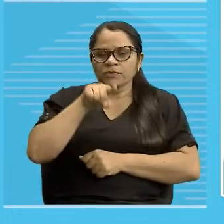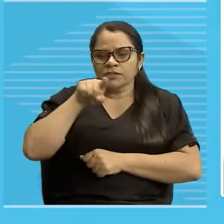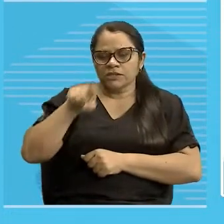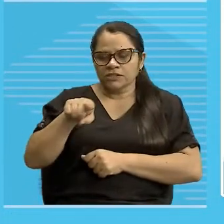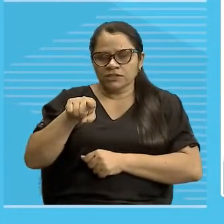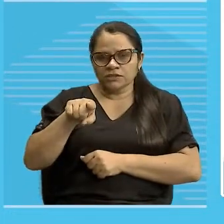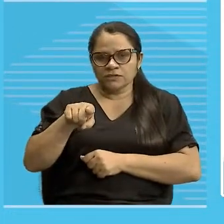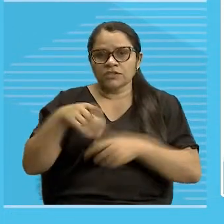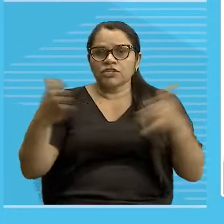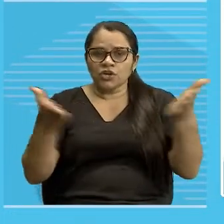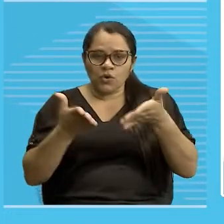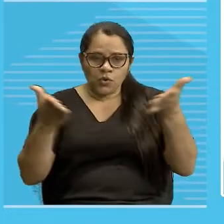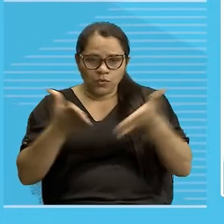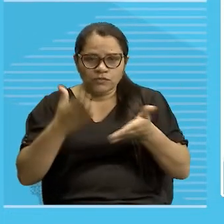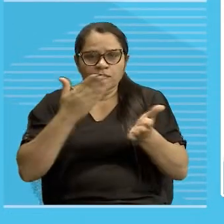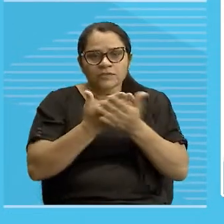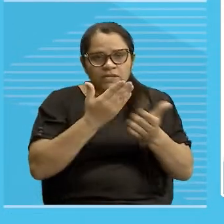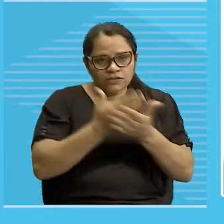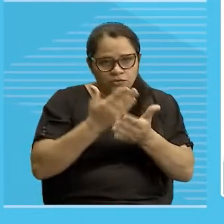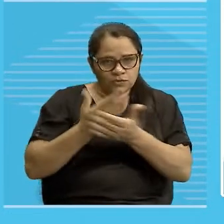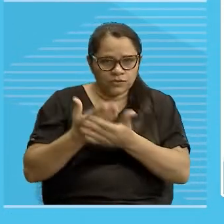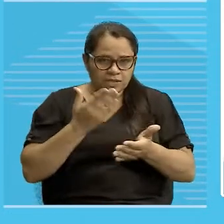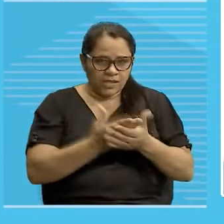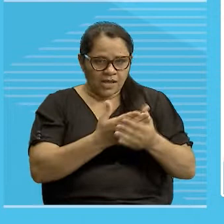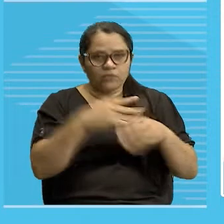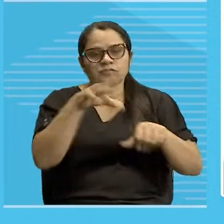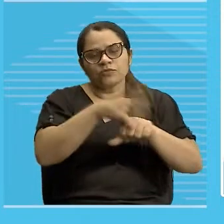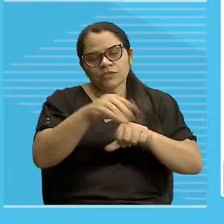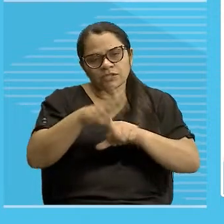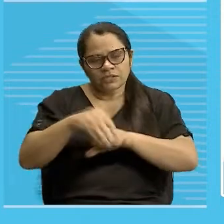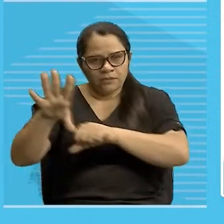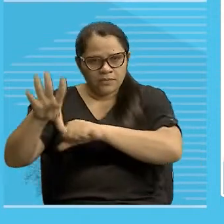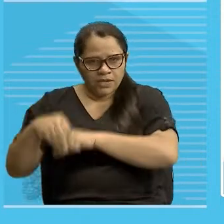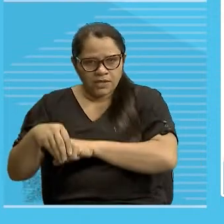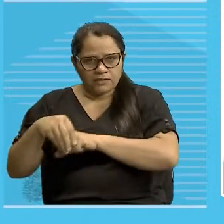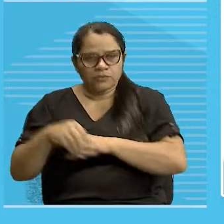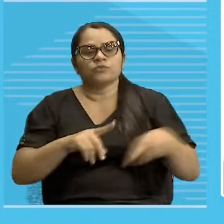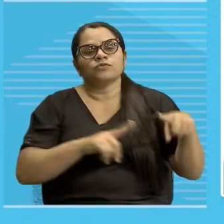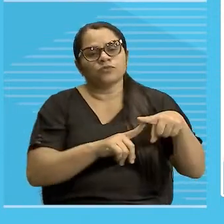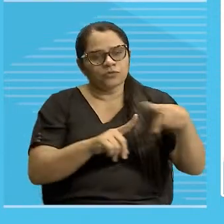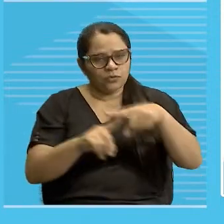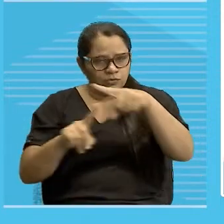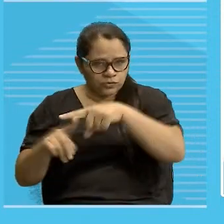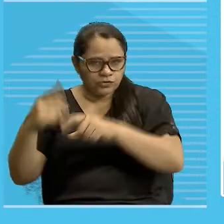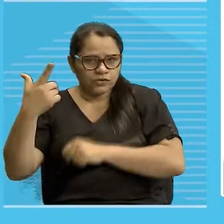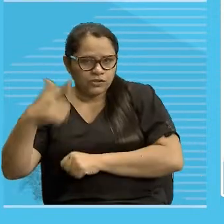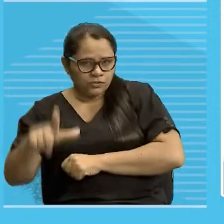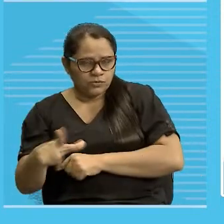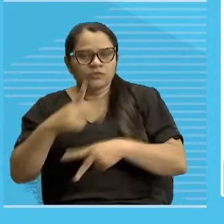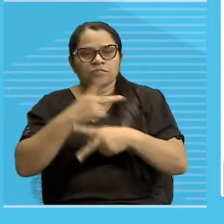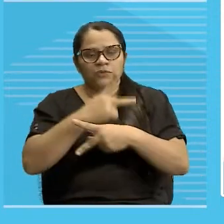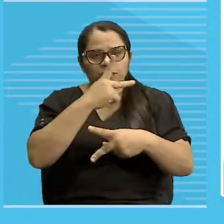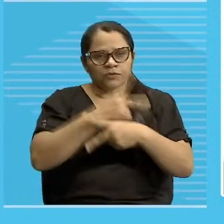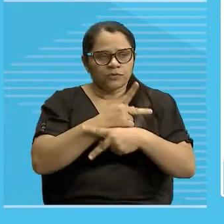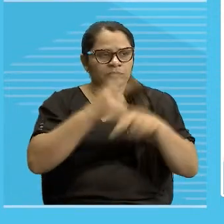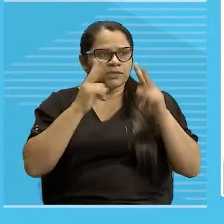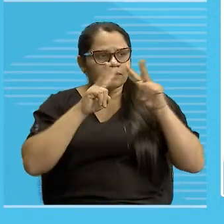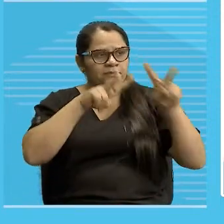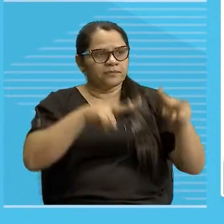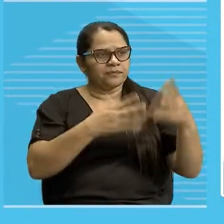hoje vamos aprofundar os nossos conhecimentos ainda mais nos demais tipos de pronomes, queridos estudantes. Então, vamos lá.